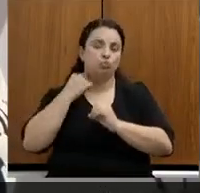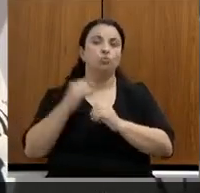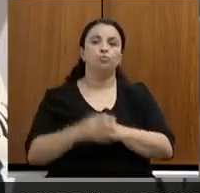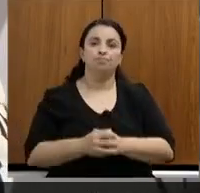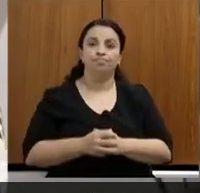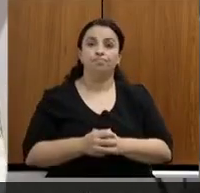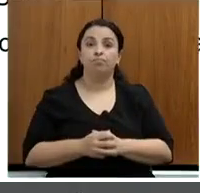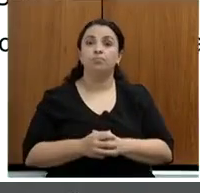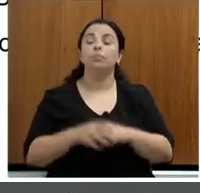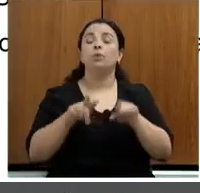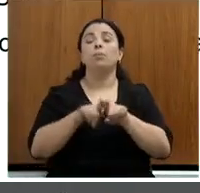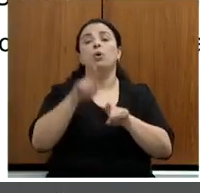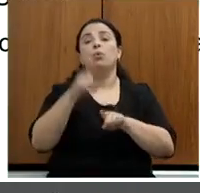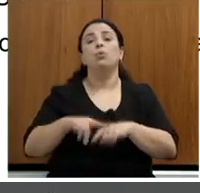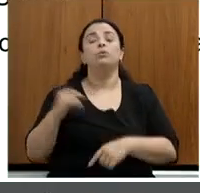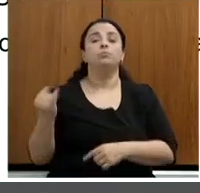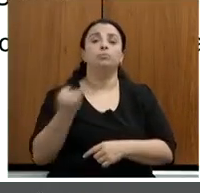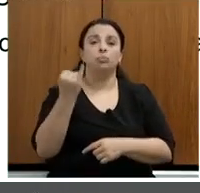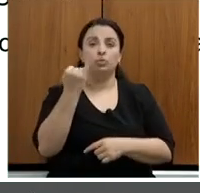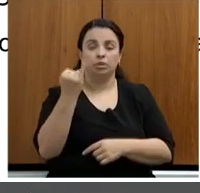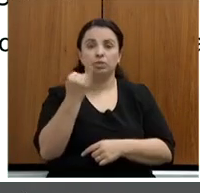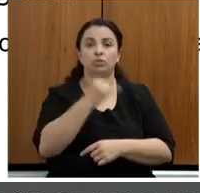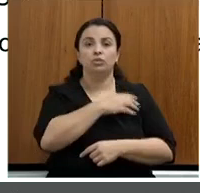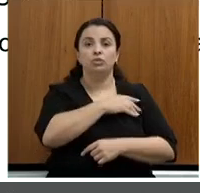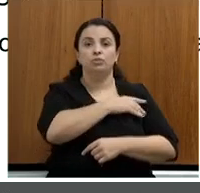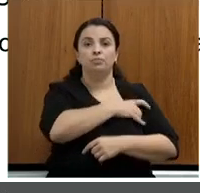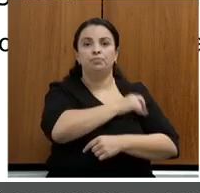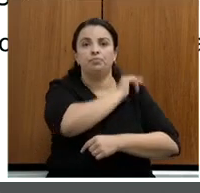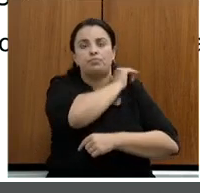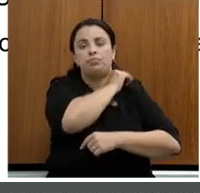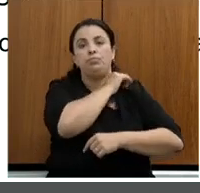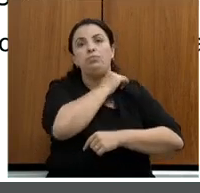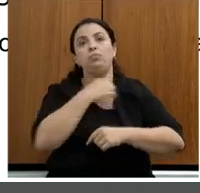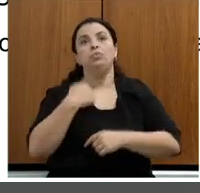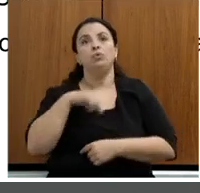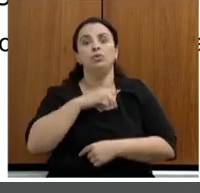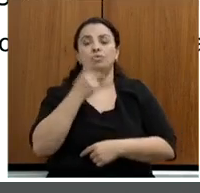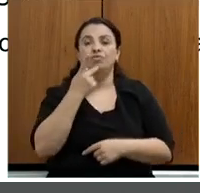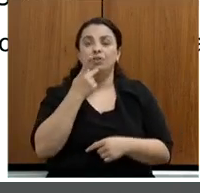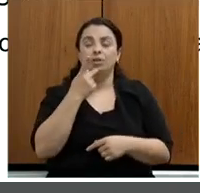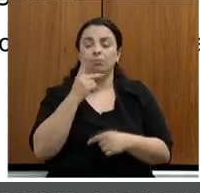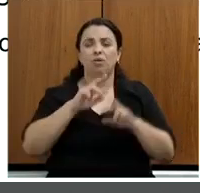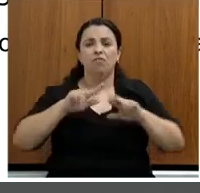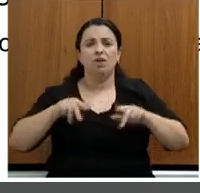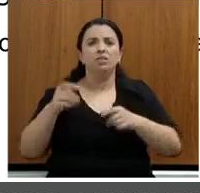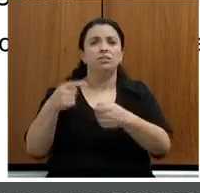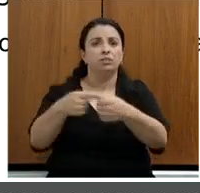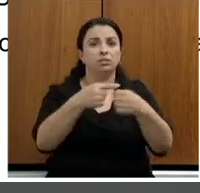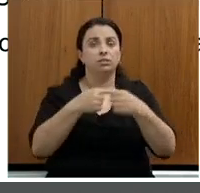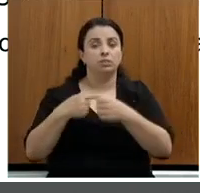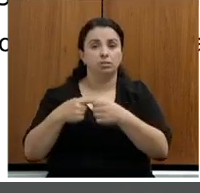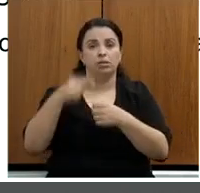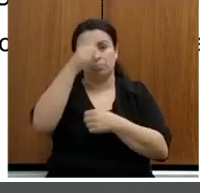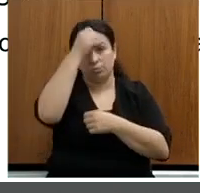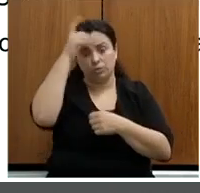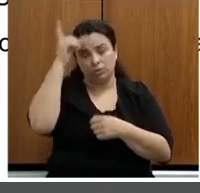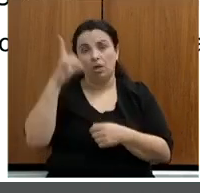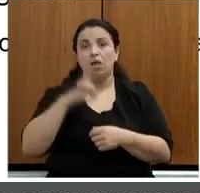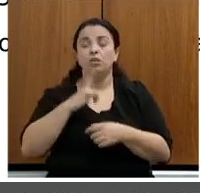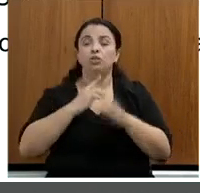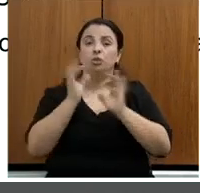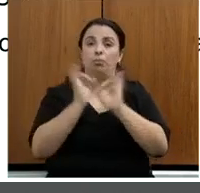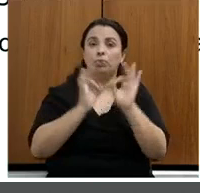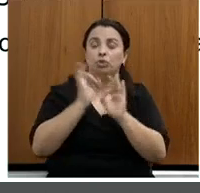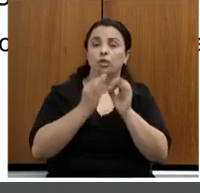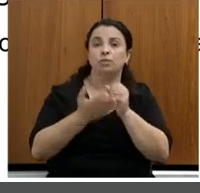importante, a gente diagnosticou que vários municípios ao longo do tempo tinham projetos, sejam projetos